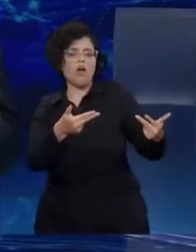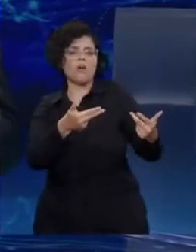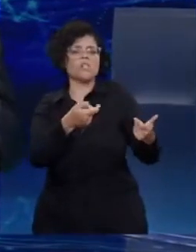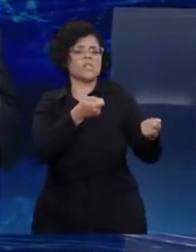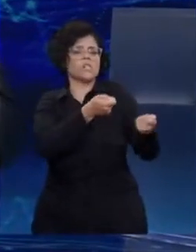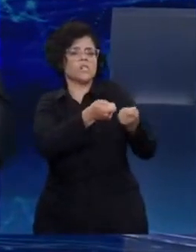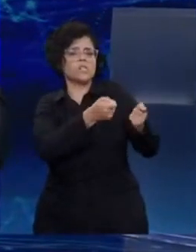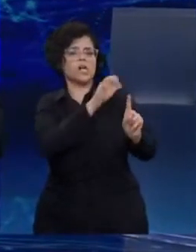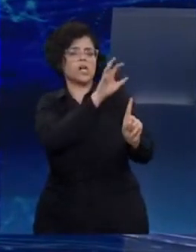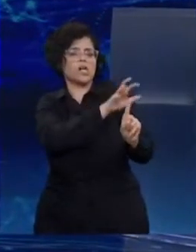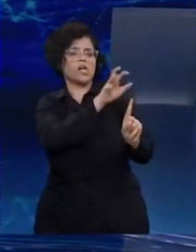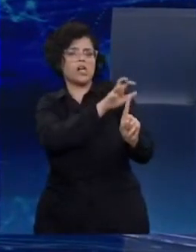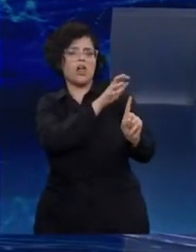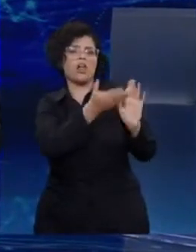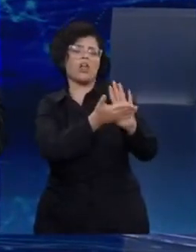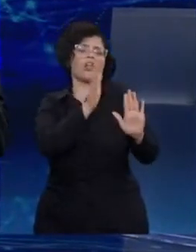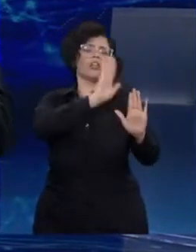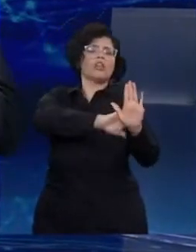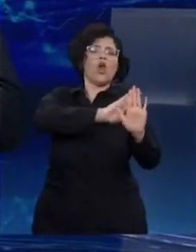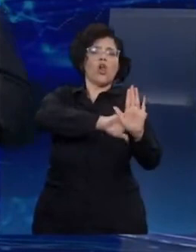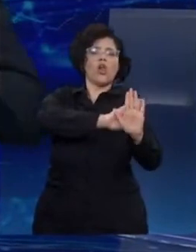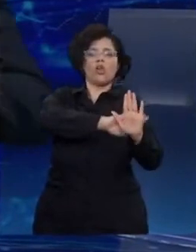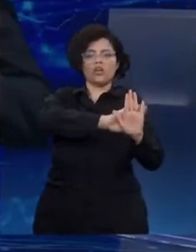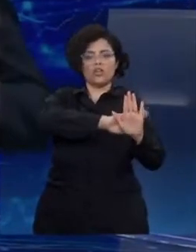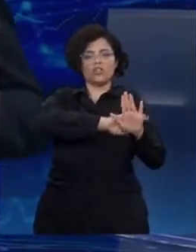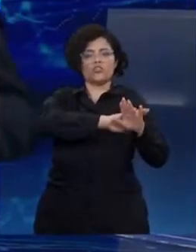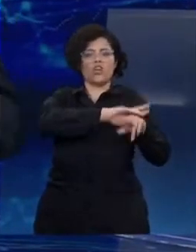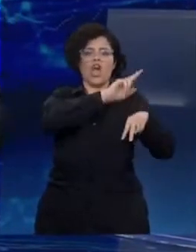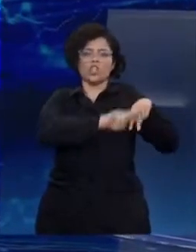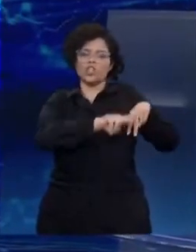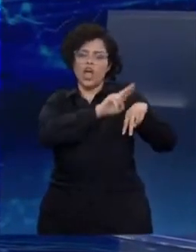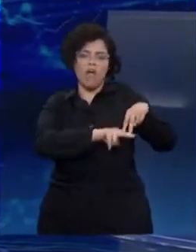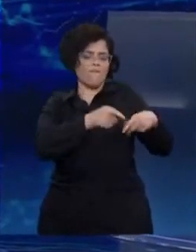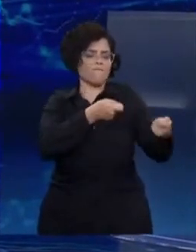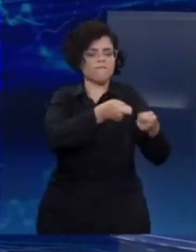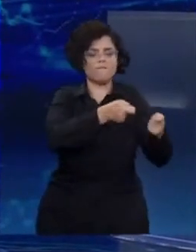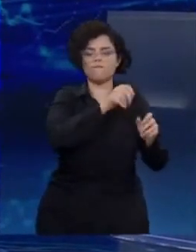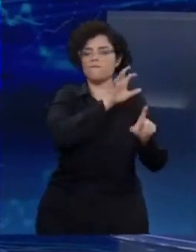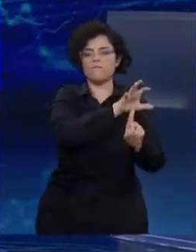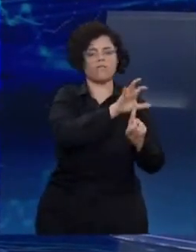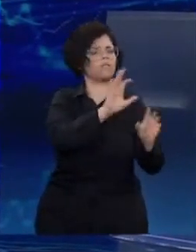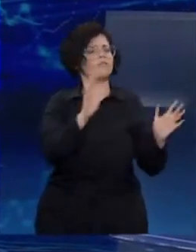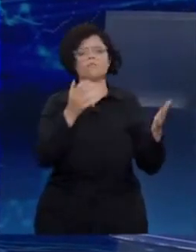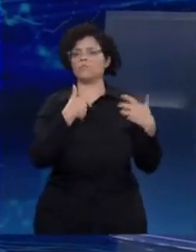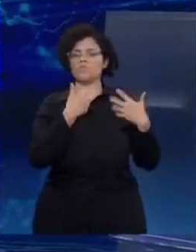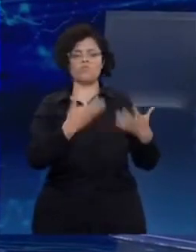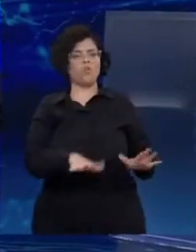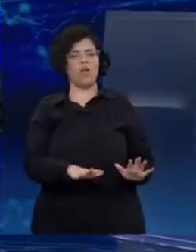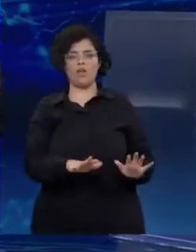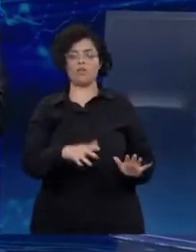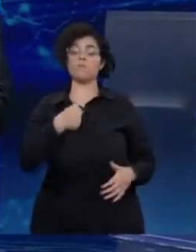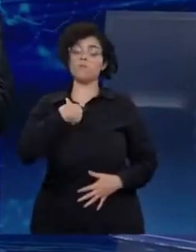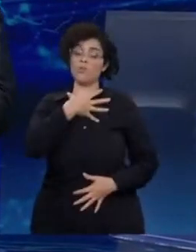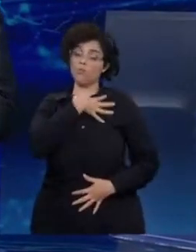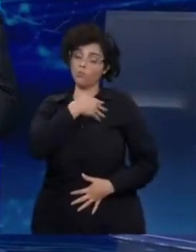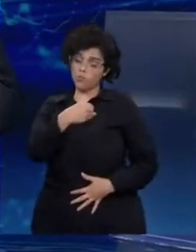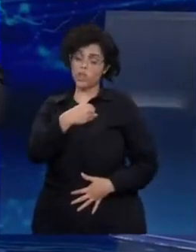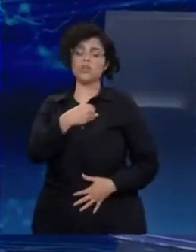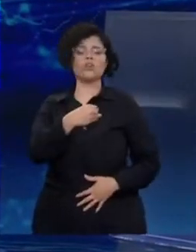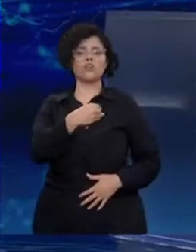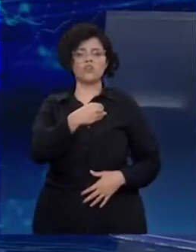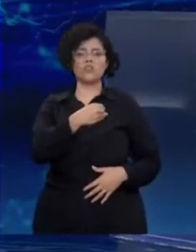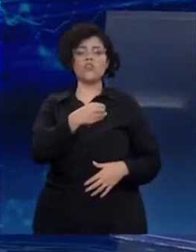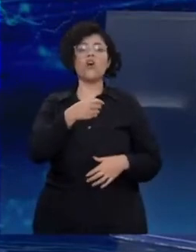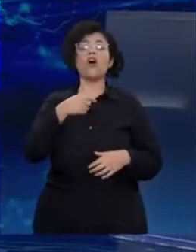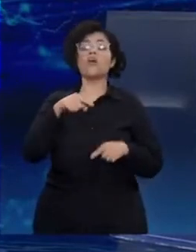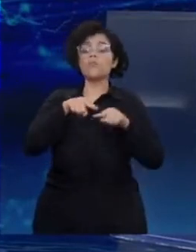em casa. A tal da ideologia de gênero. Não queremos que os nossos filhos, ao irem para a escola, frequentem o